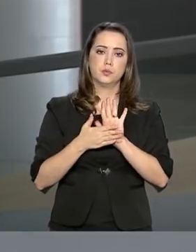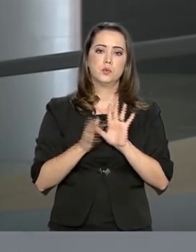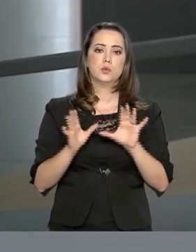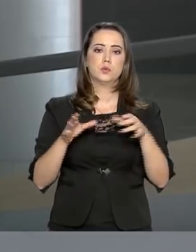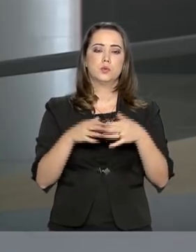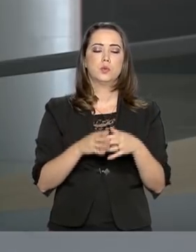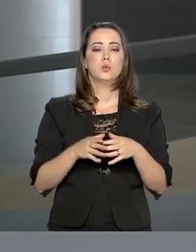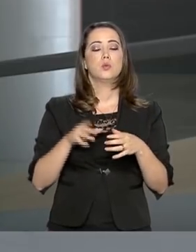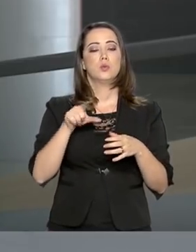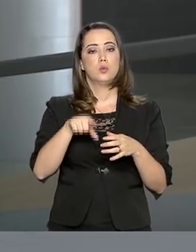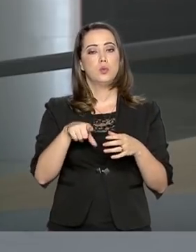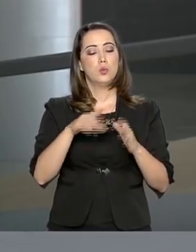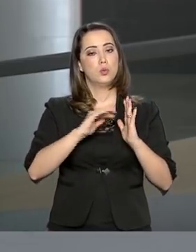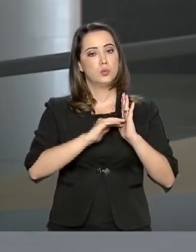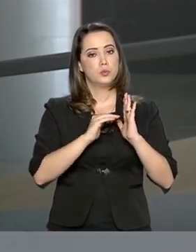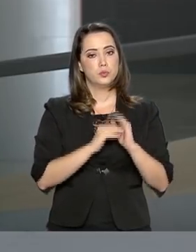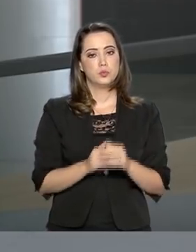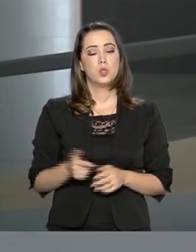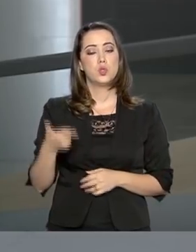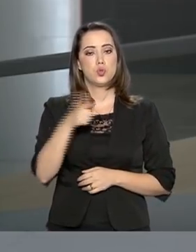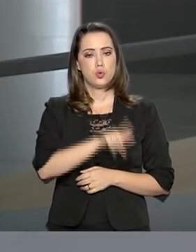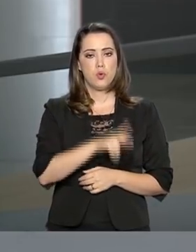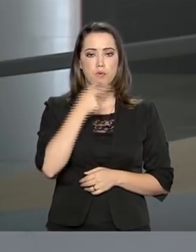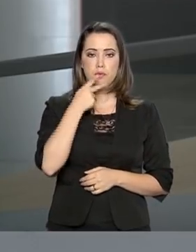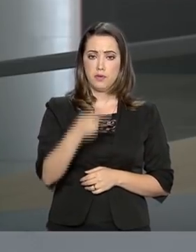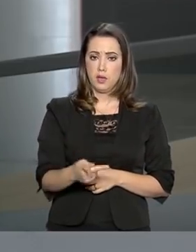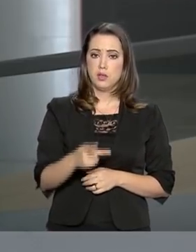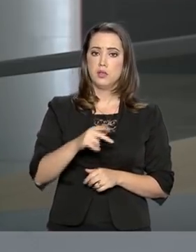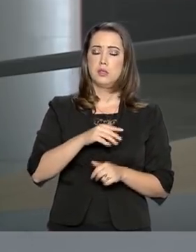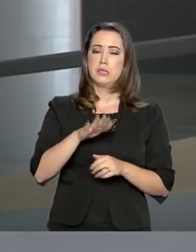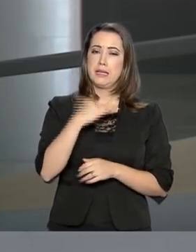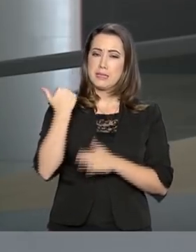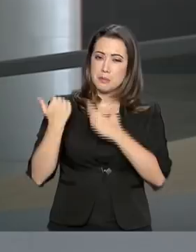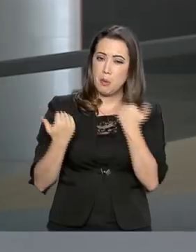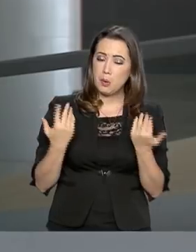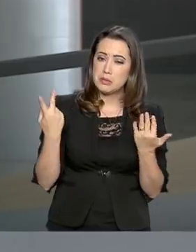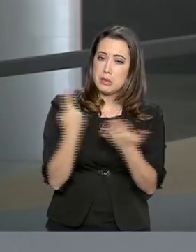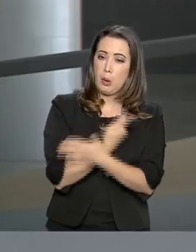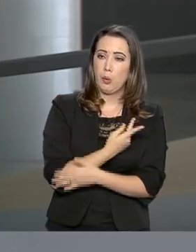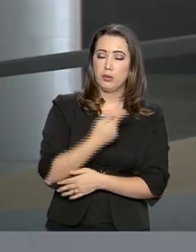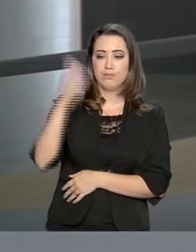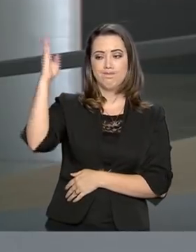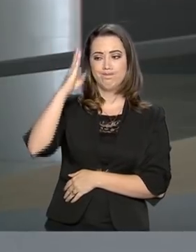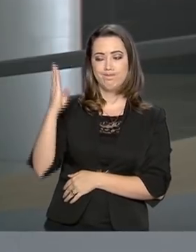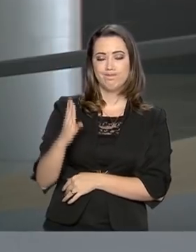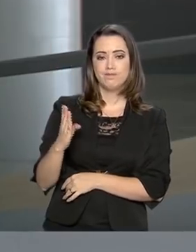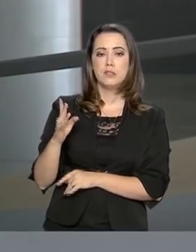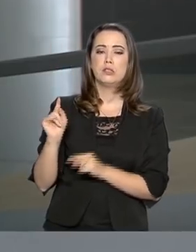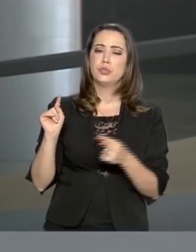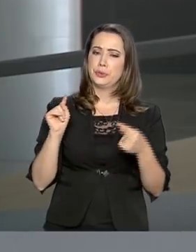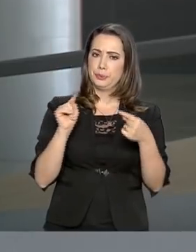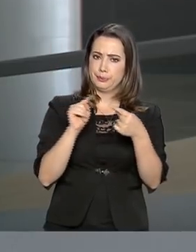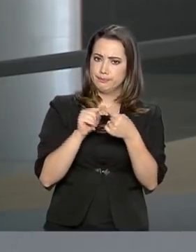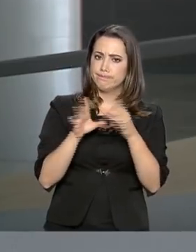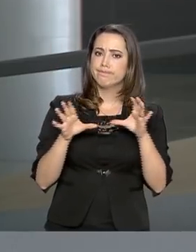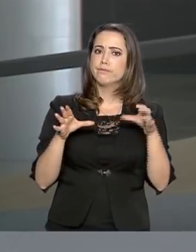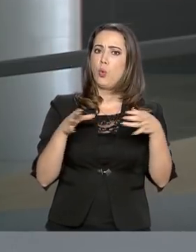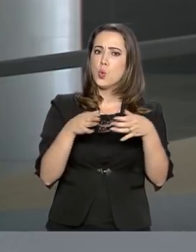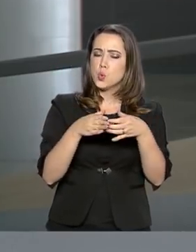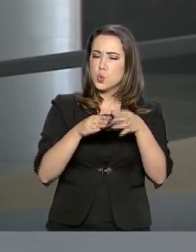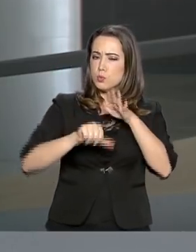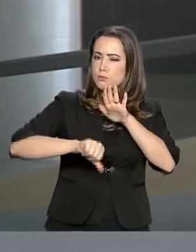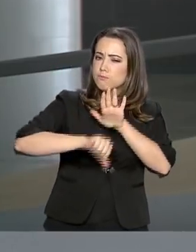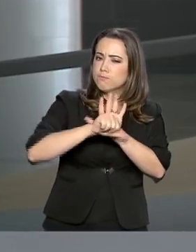parlamentares. Sérgio Moro voltou a defender que as mortes no Brasil estão relacionadas ao crime organizado